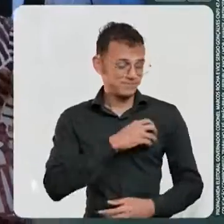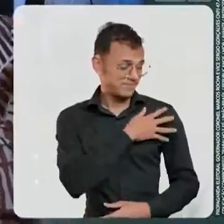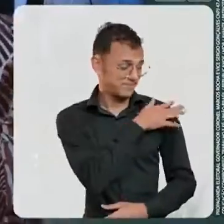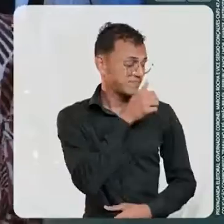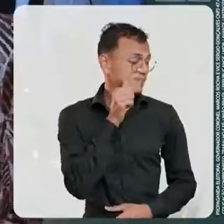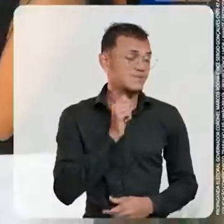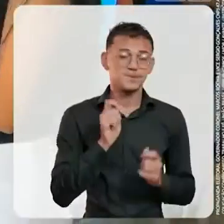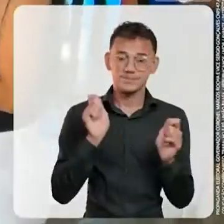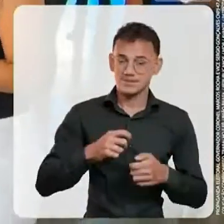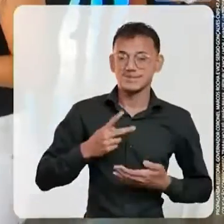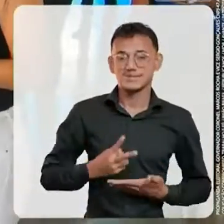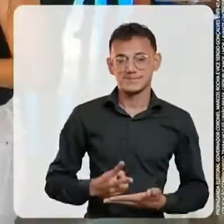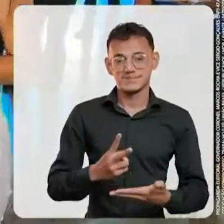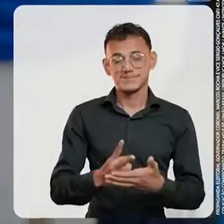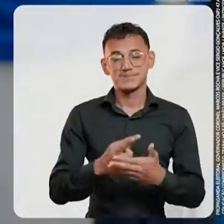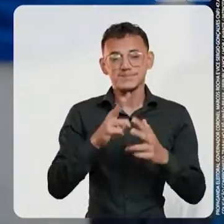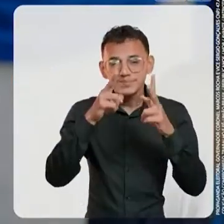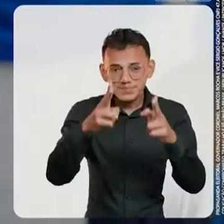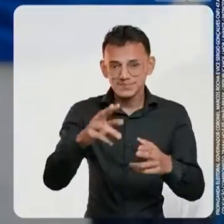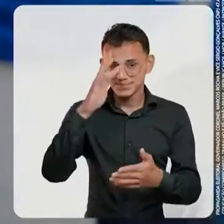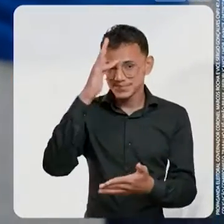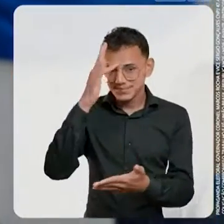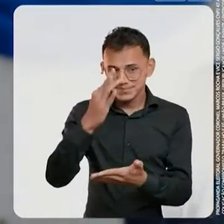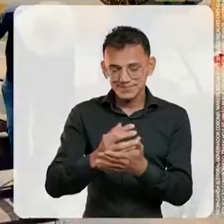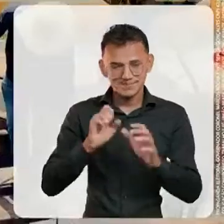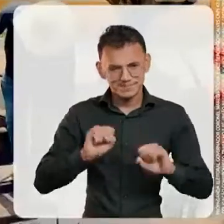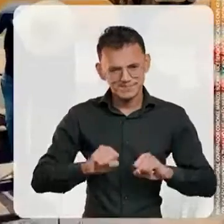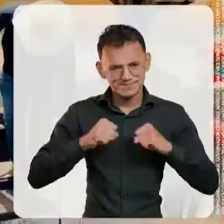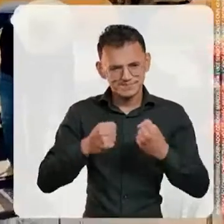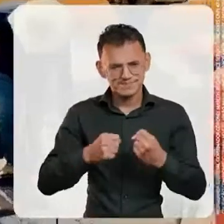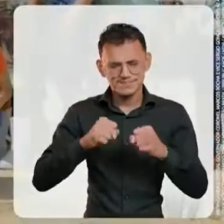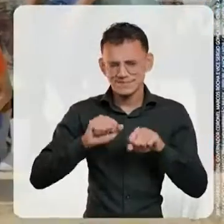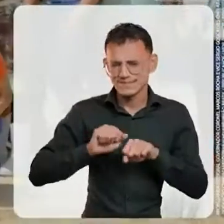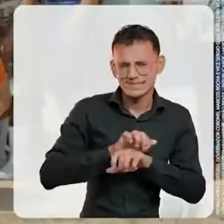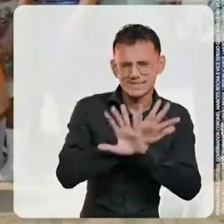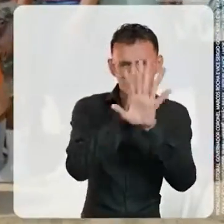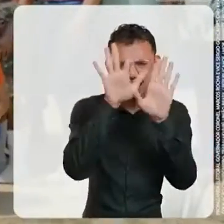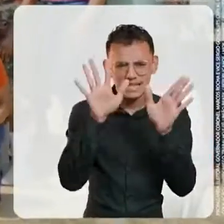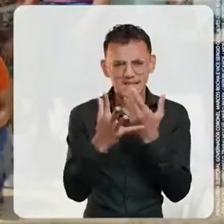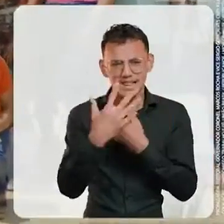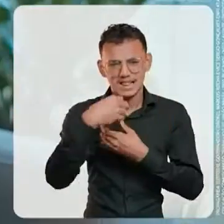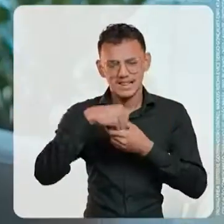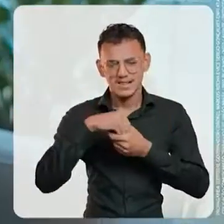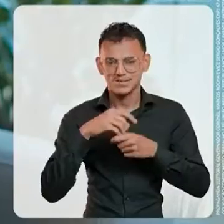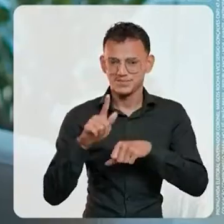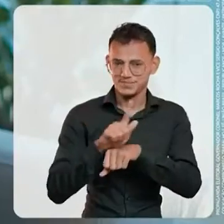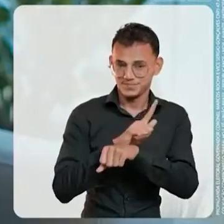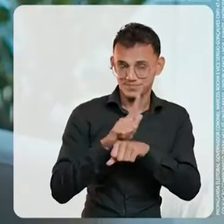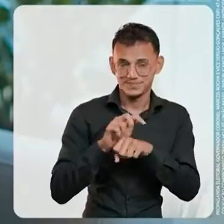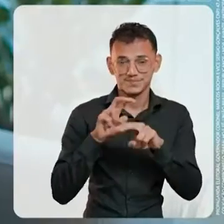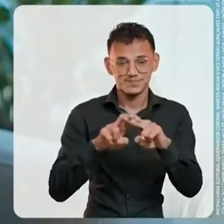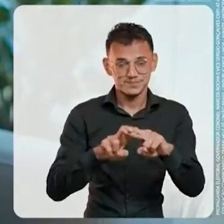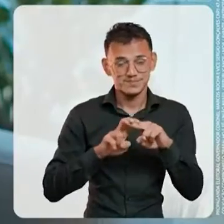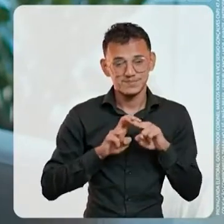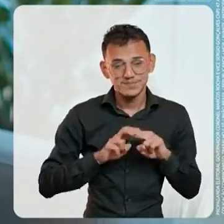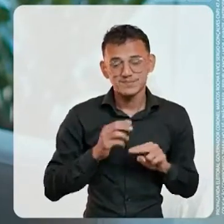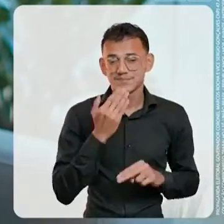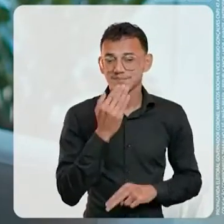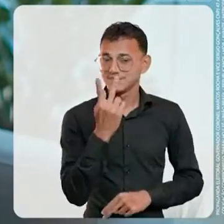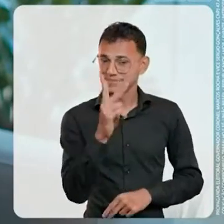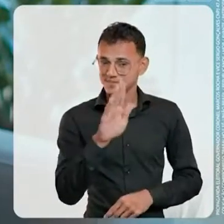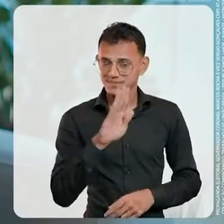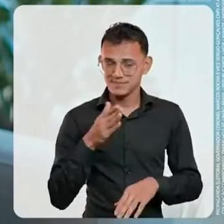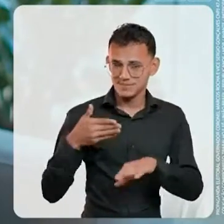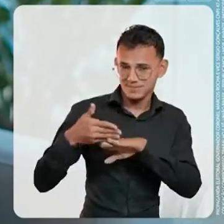Coronel Marcos Rocha possa prosseguir com a mesma fé, determinação e transparência em sua gestão. Peço também a sua